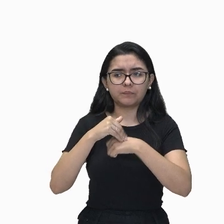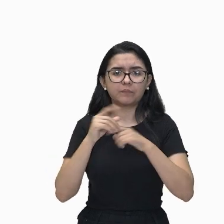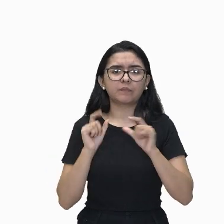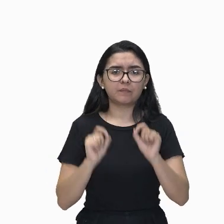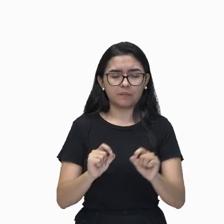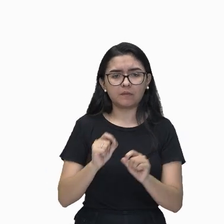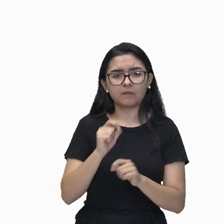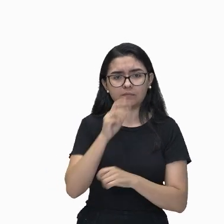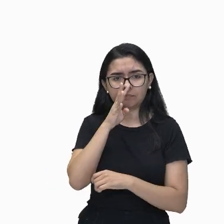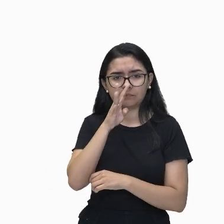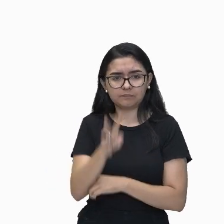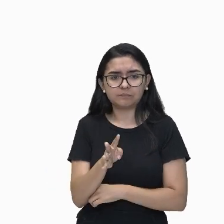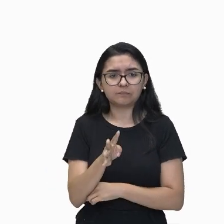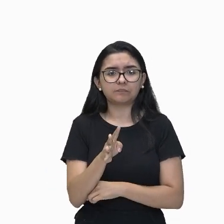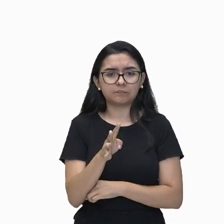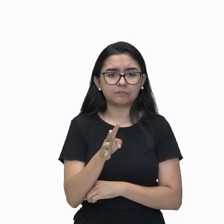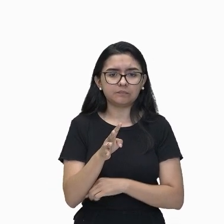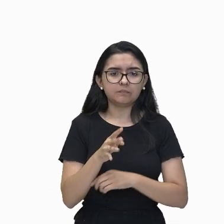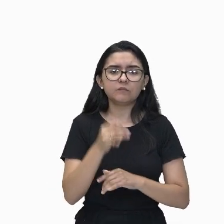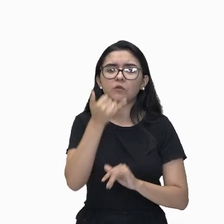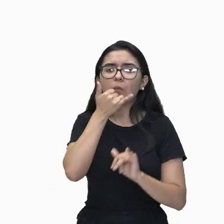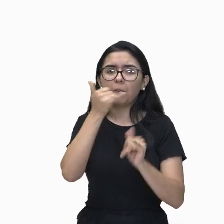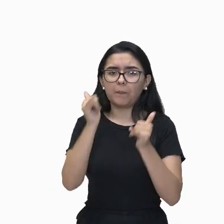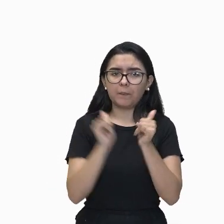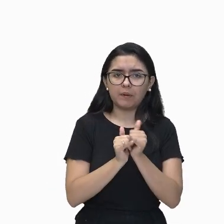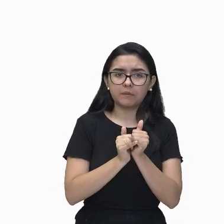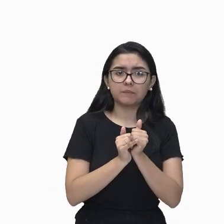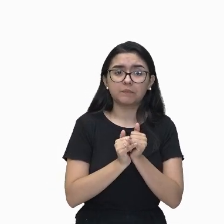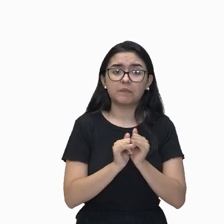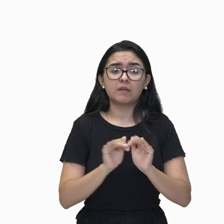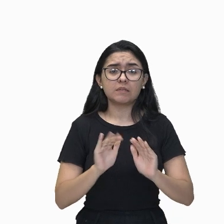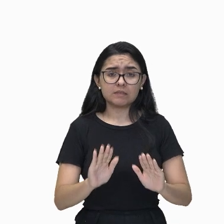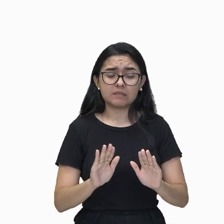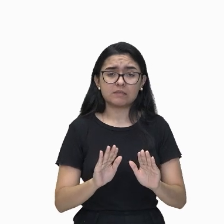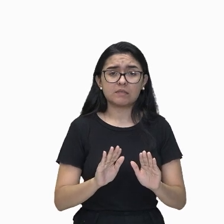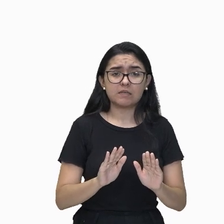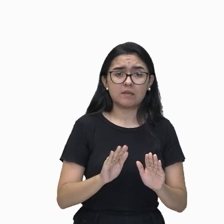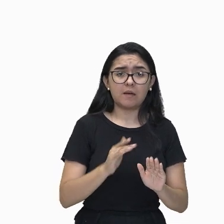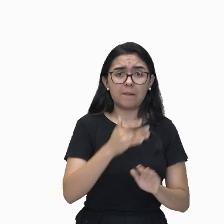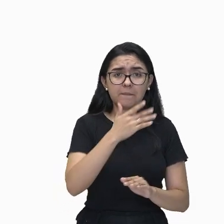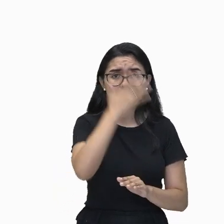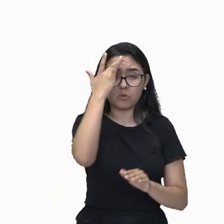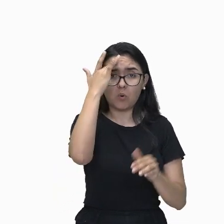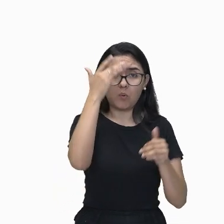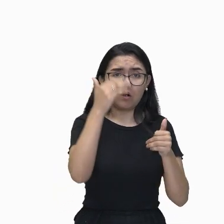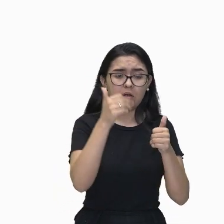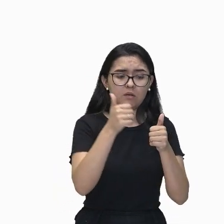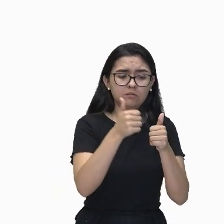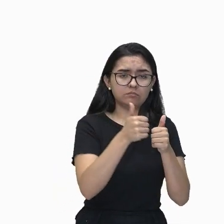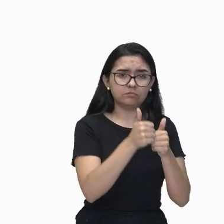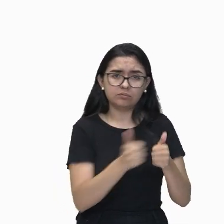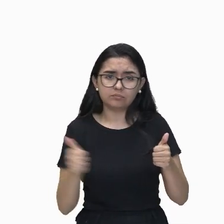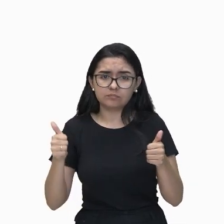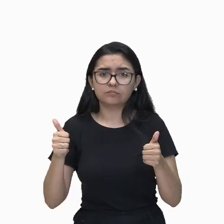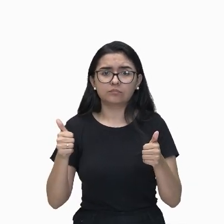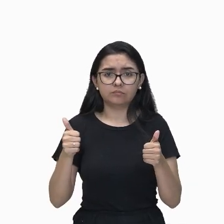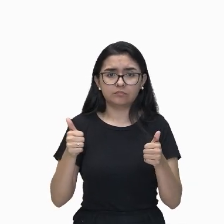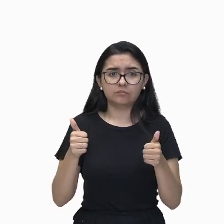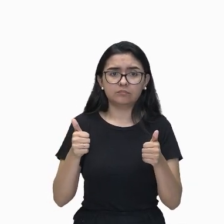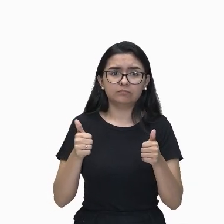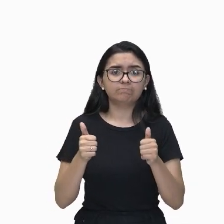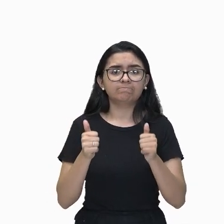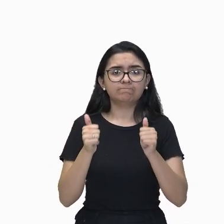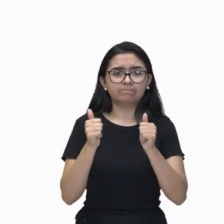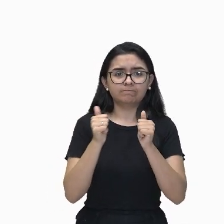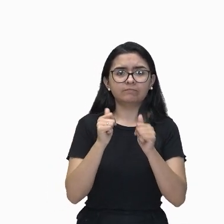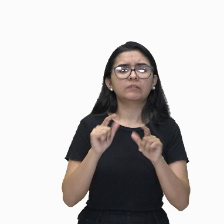para o perdão lisonjeado. Se uma ovelha perdida e já cobrada, glória